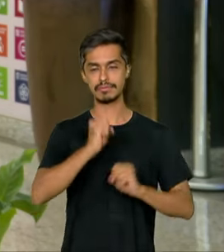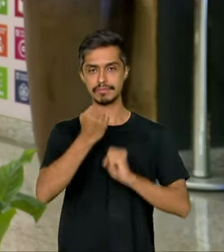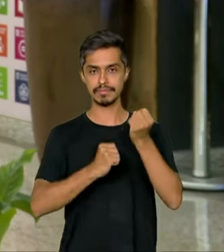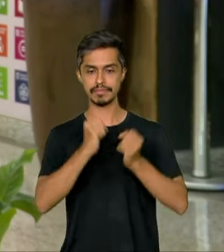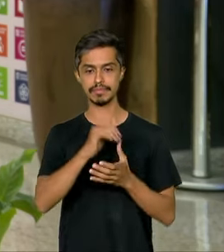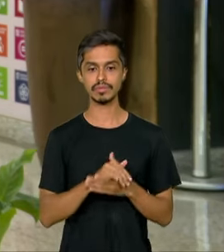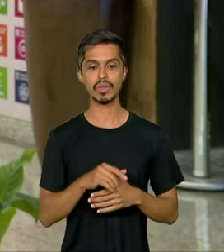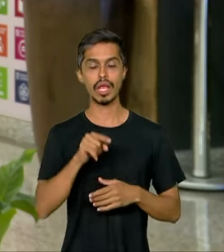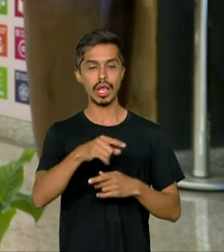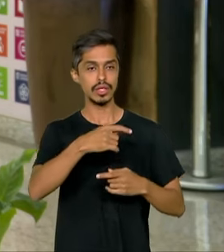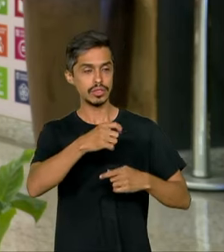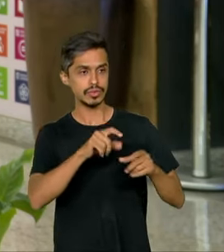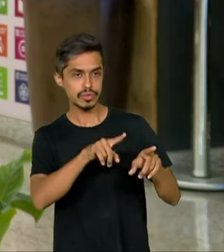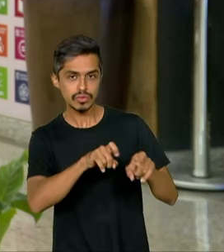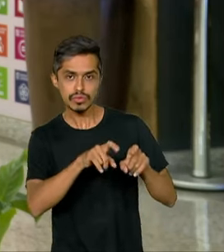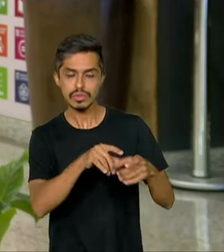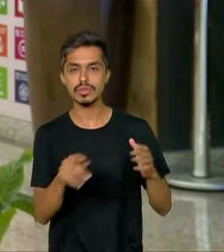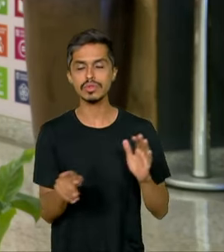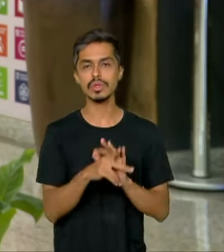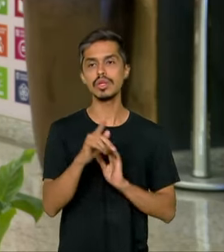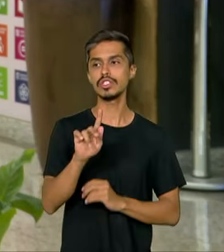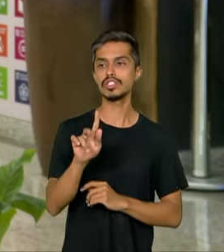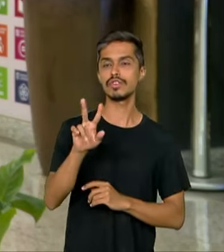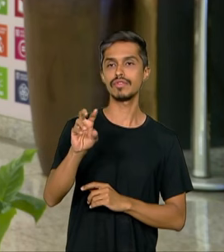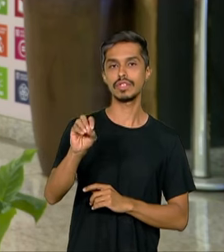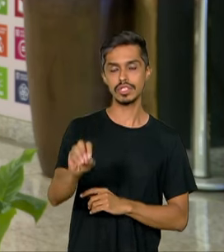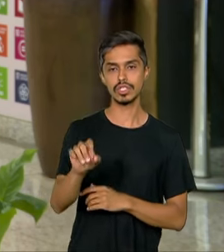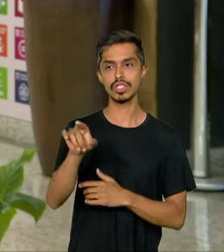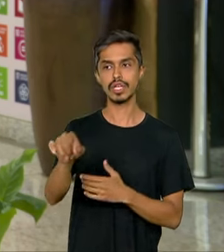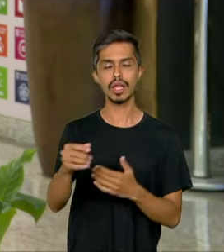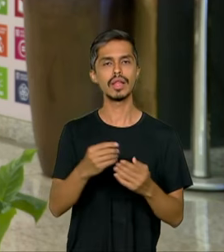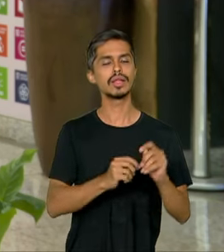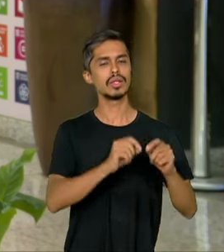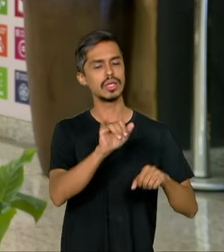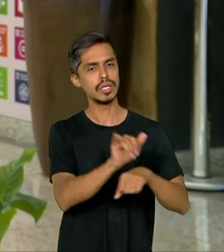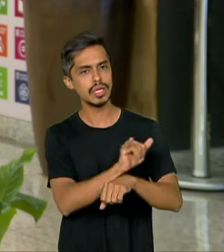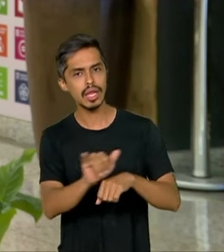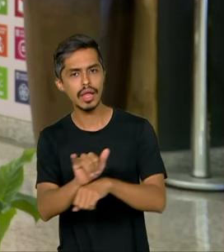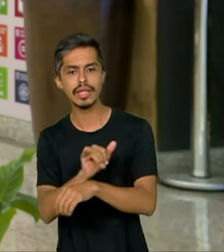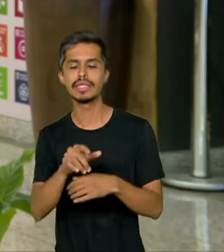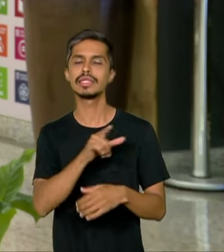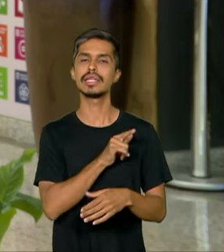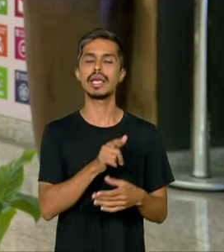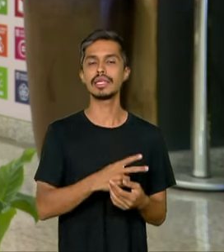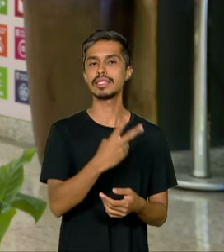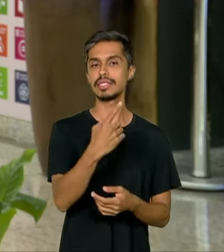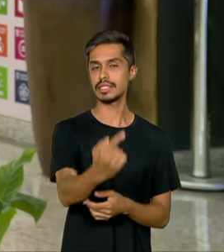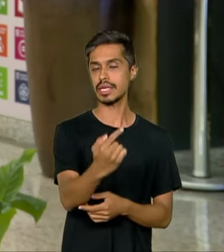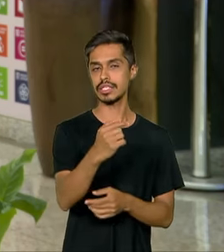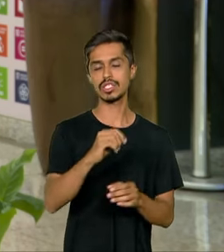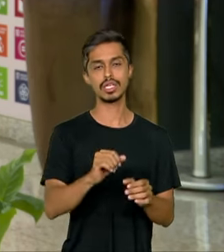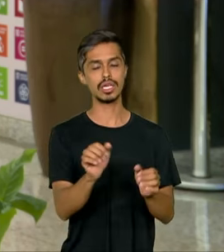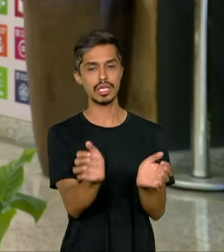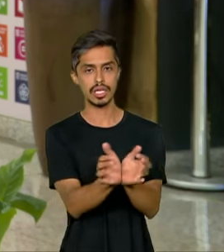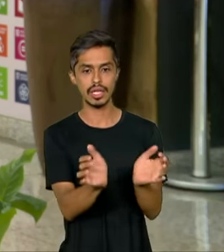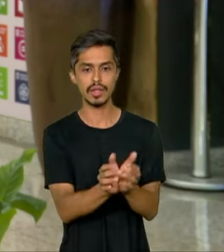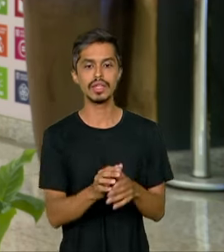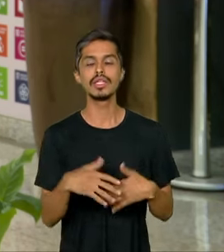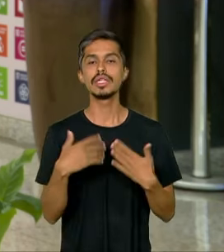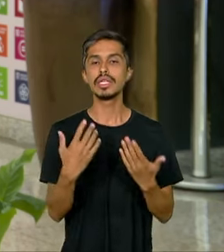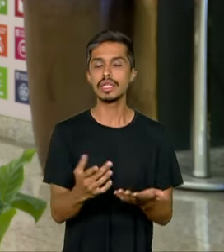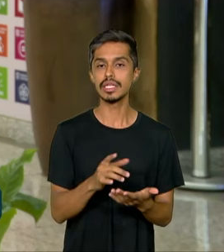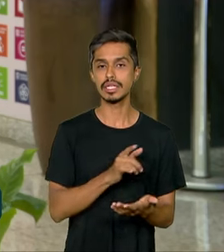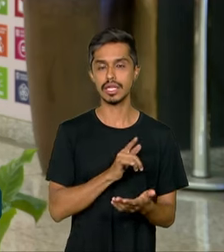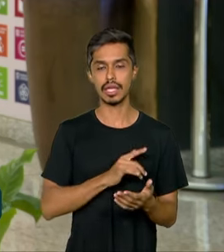setor produtivo aos países do G20 serão elaboradas por sete equipes e pelo conselho que completa a